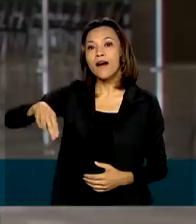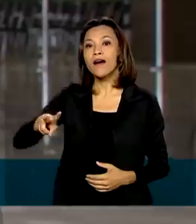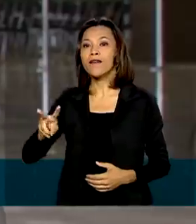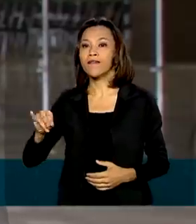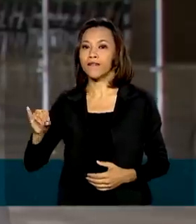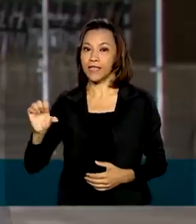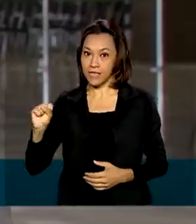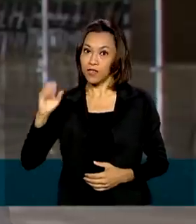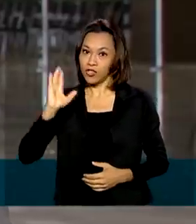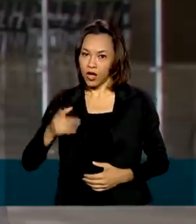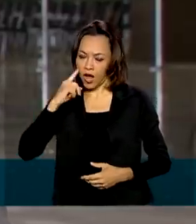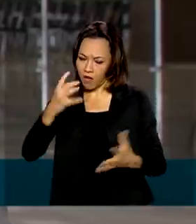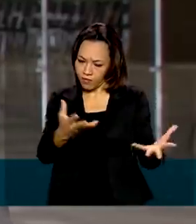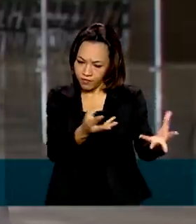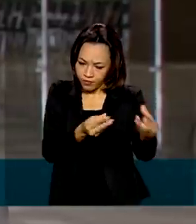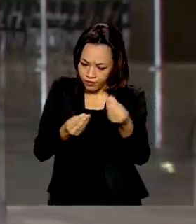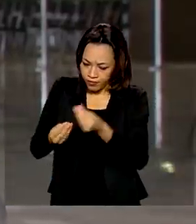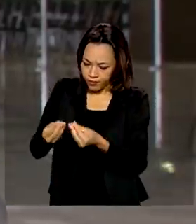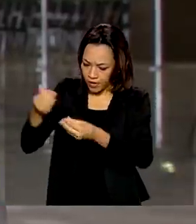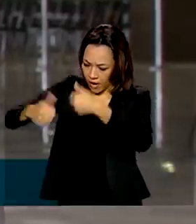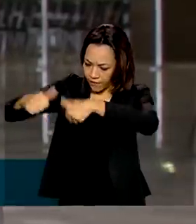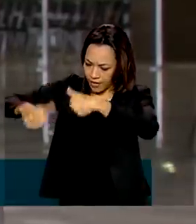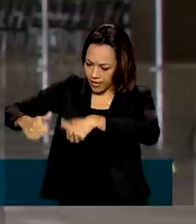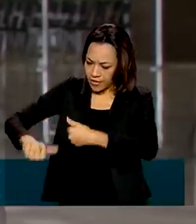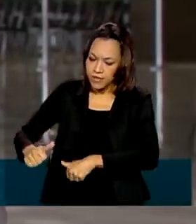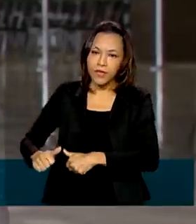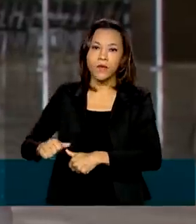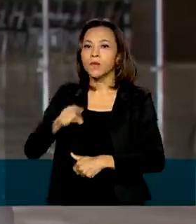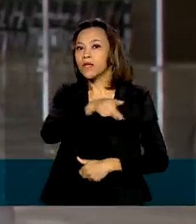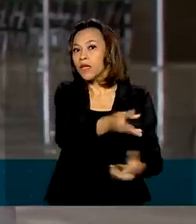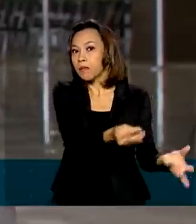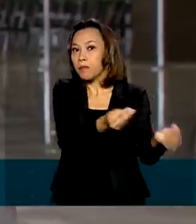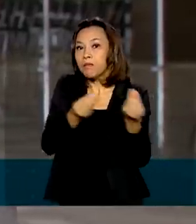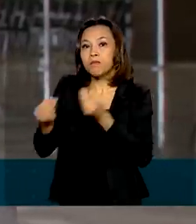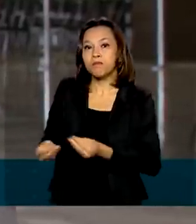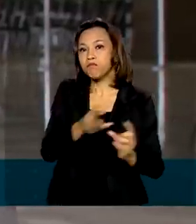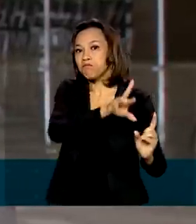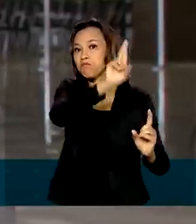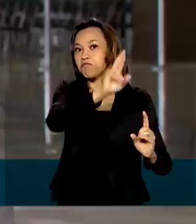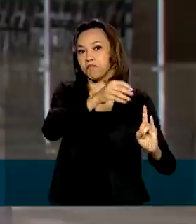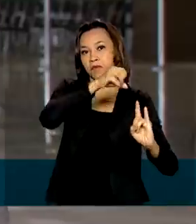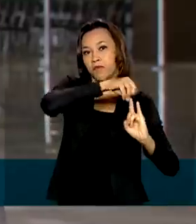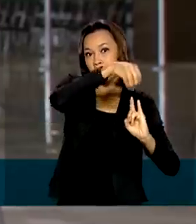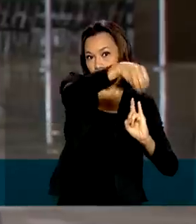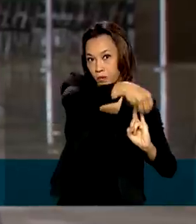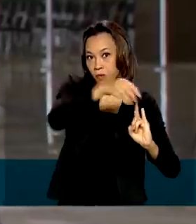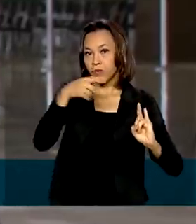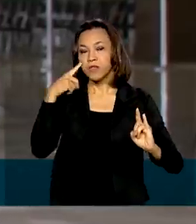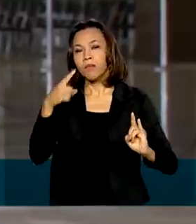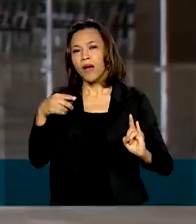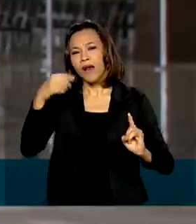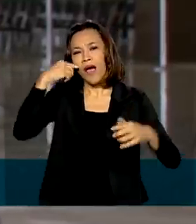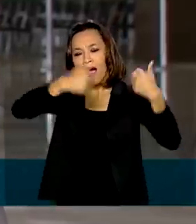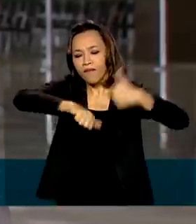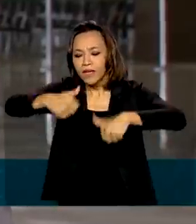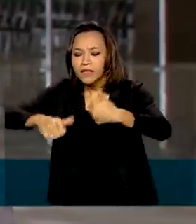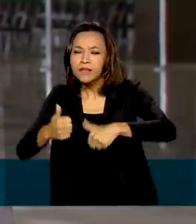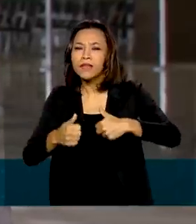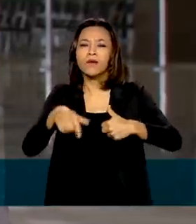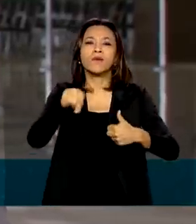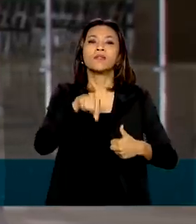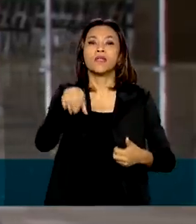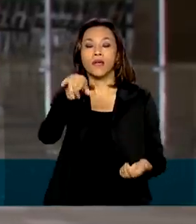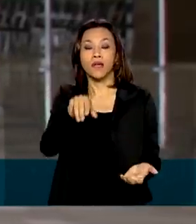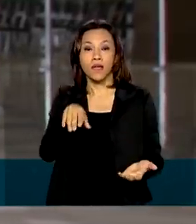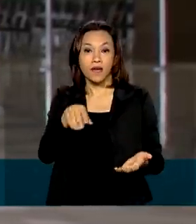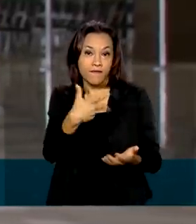da documentação enviada pela Fiocruz para a autorização de uso emergencial da vacina da Oxford. A partir de agora,